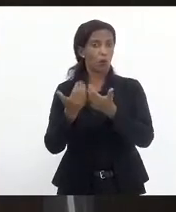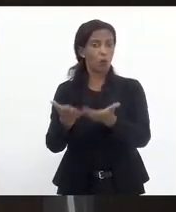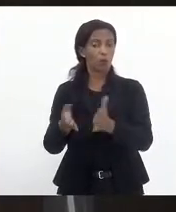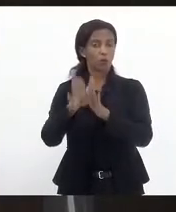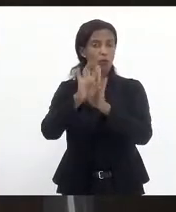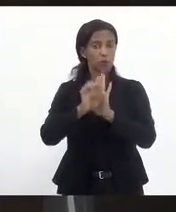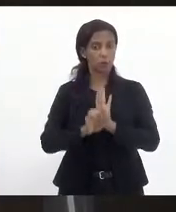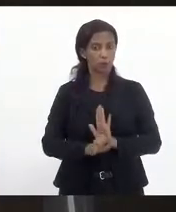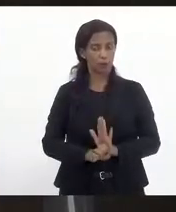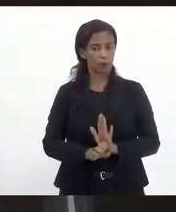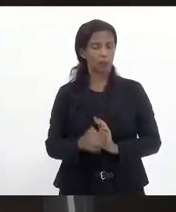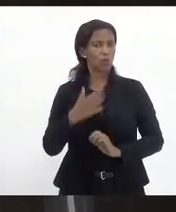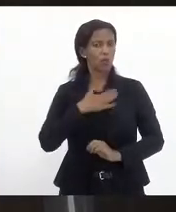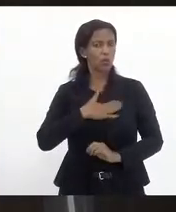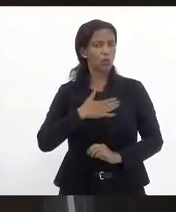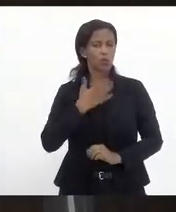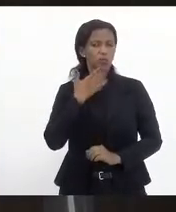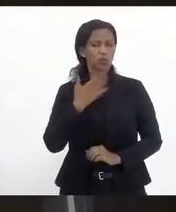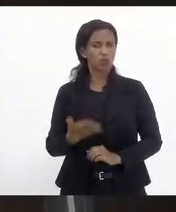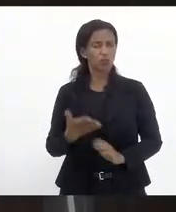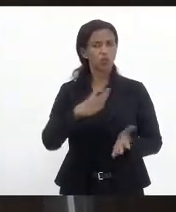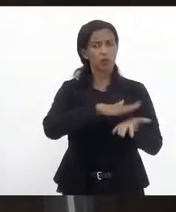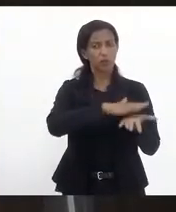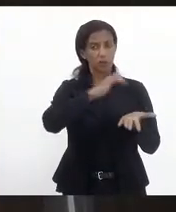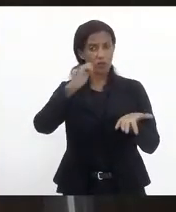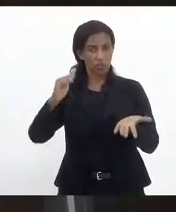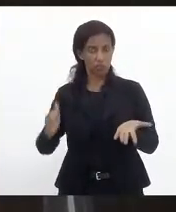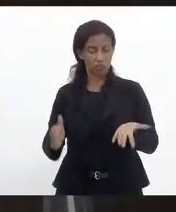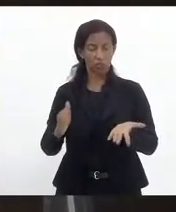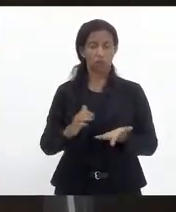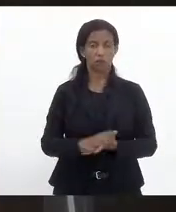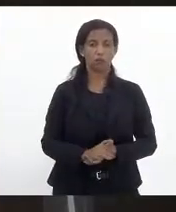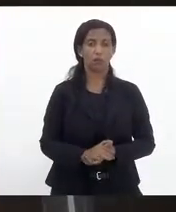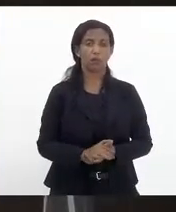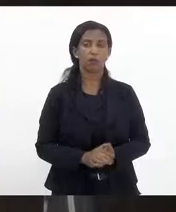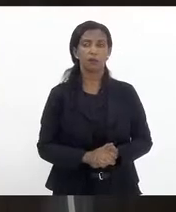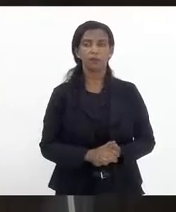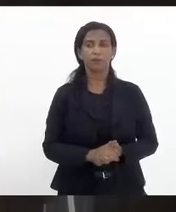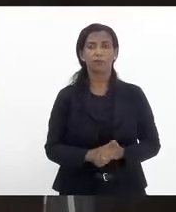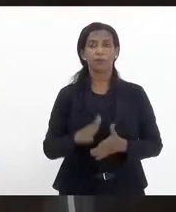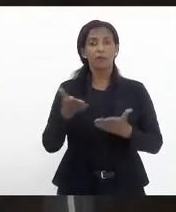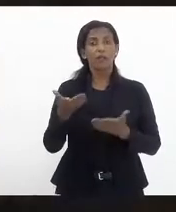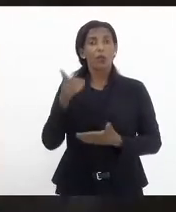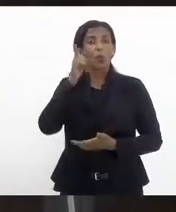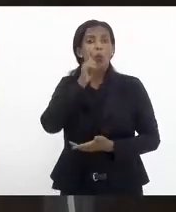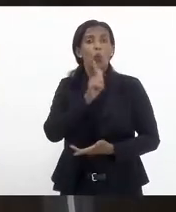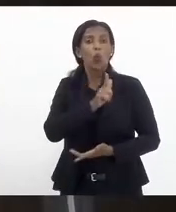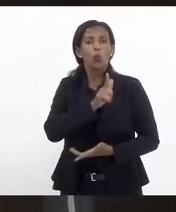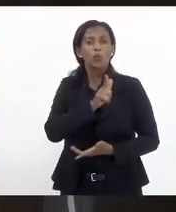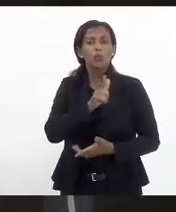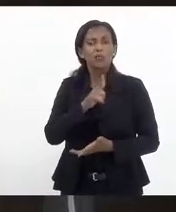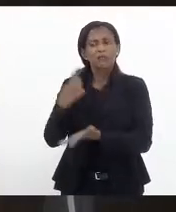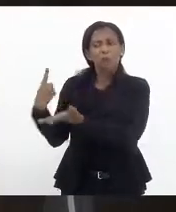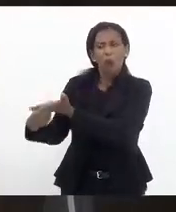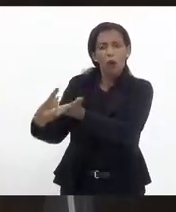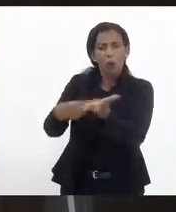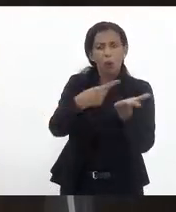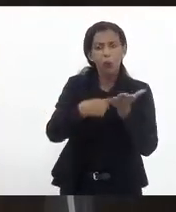emendas. Eu gostaria de pedir essa retirada em prol de a gente conseguir conquistar um grande acordo.